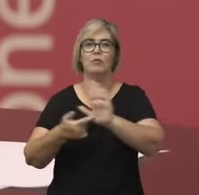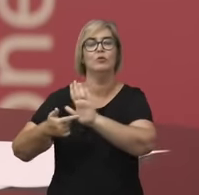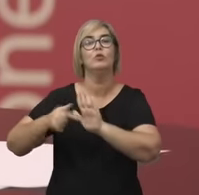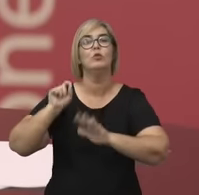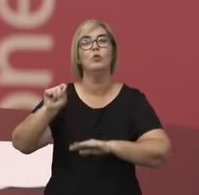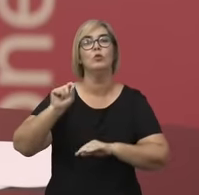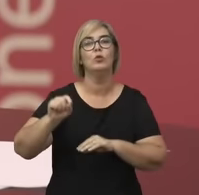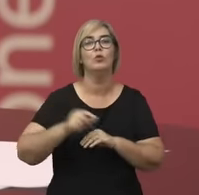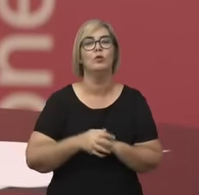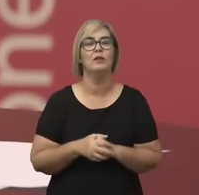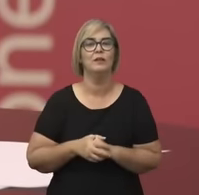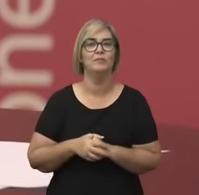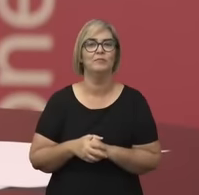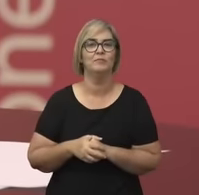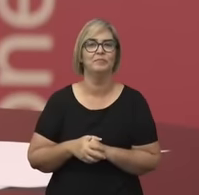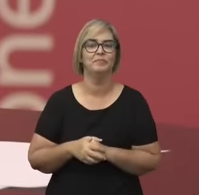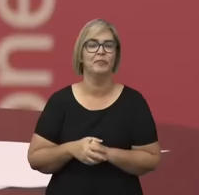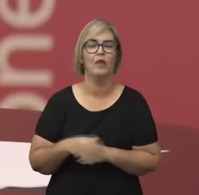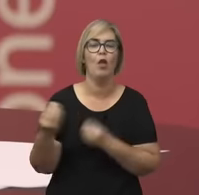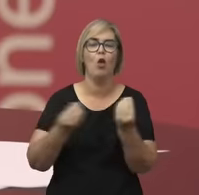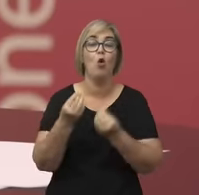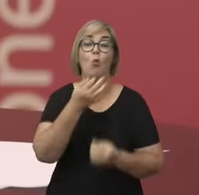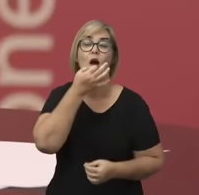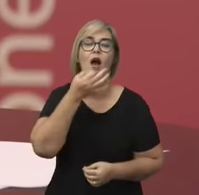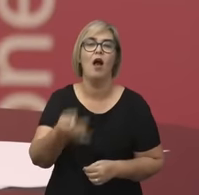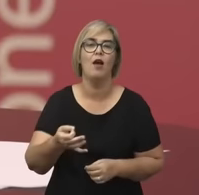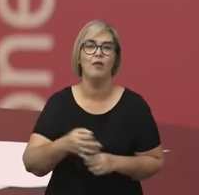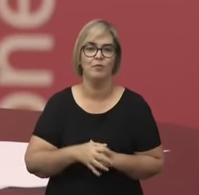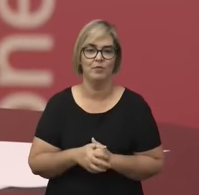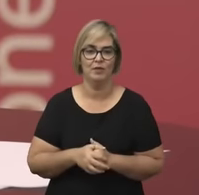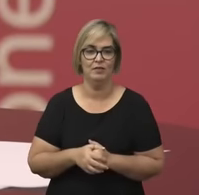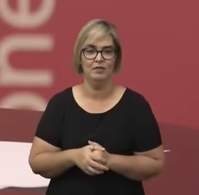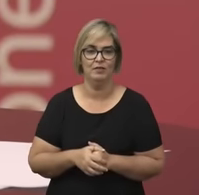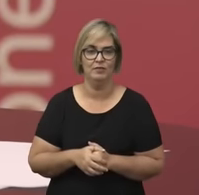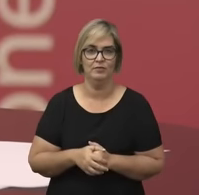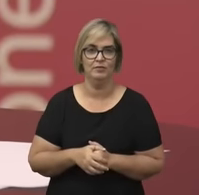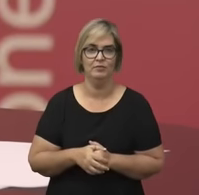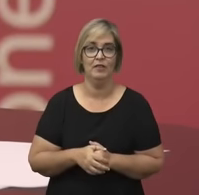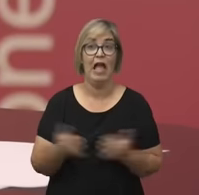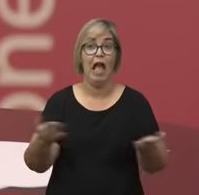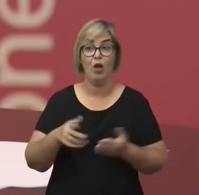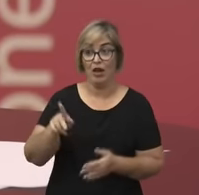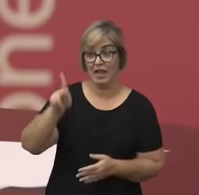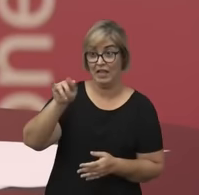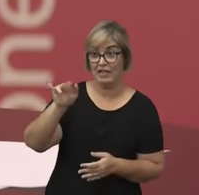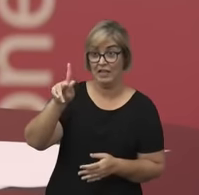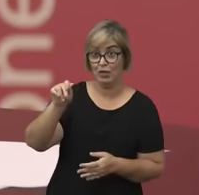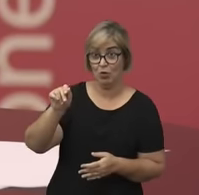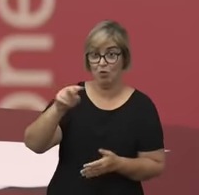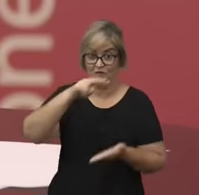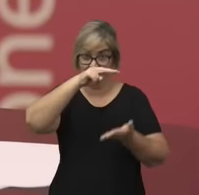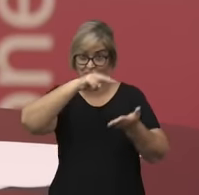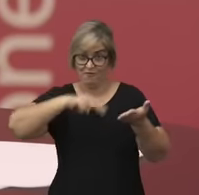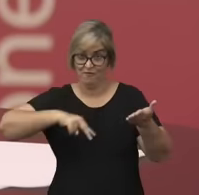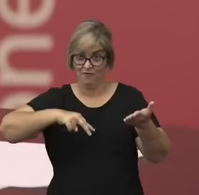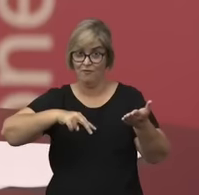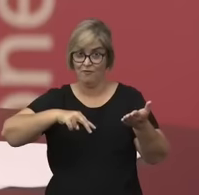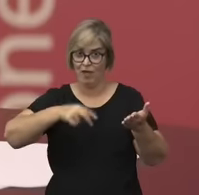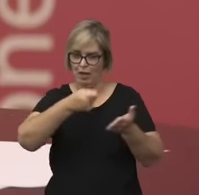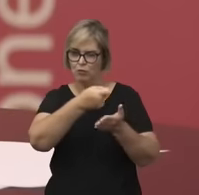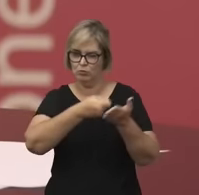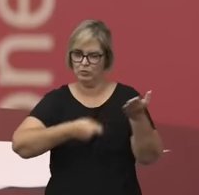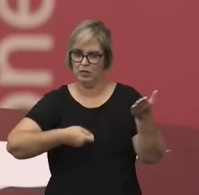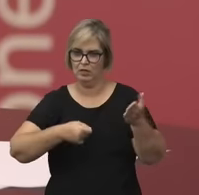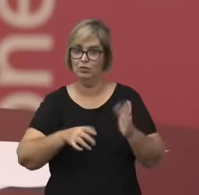que é feito com esse argumento, né? E aí o Kiko vai ler um pedaço de Direitos,